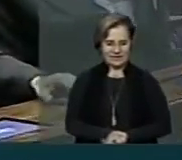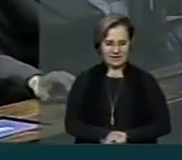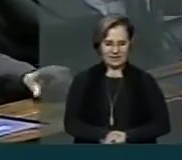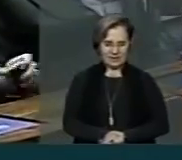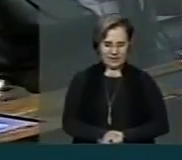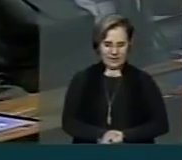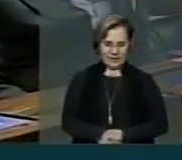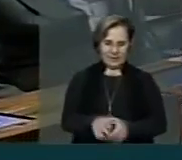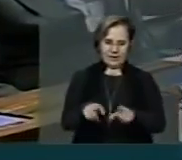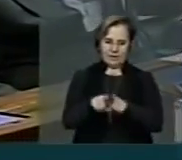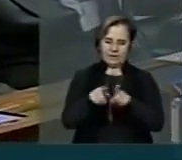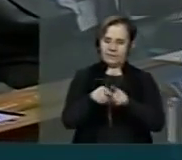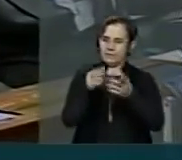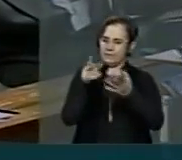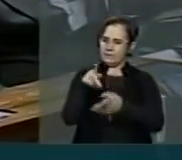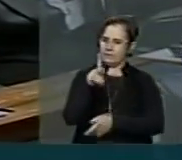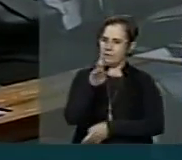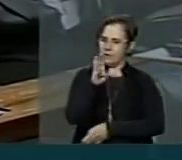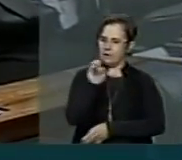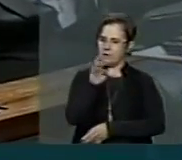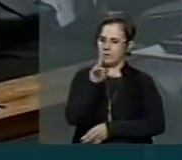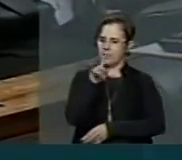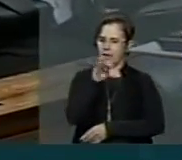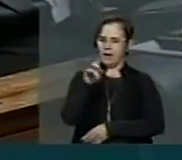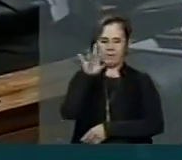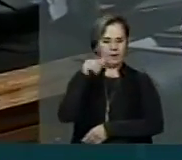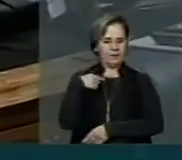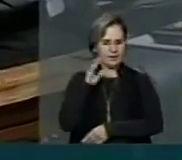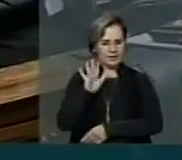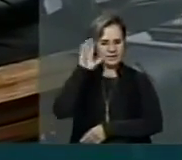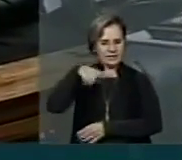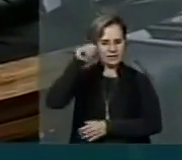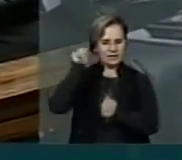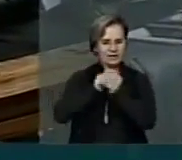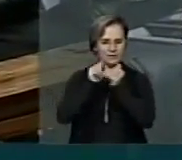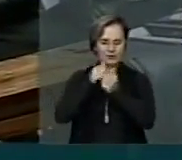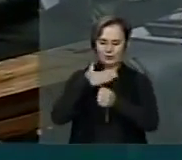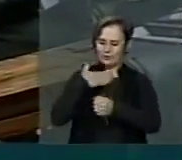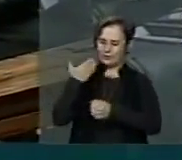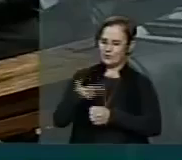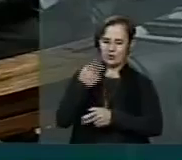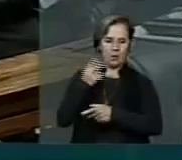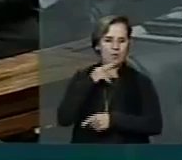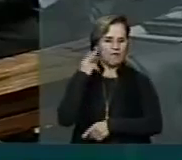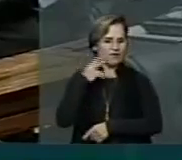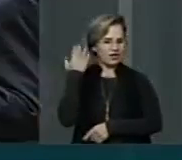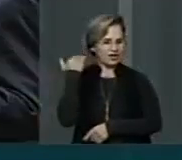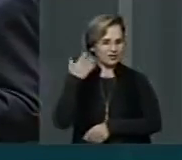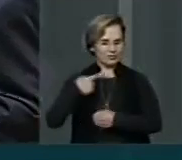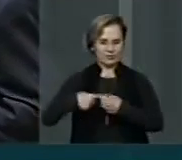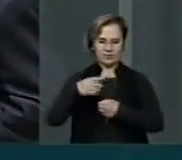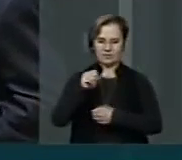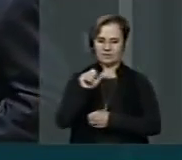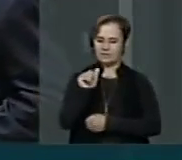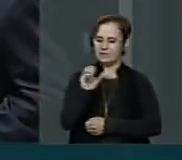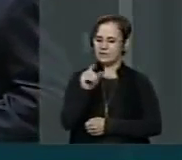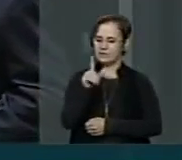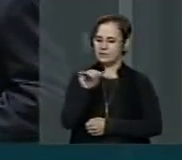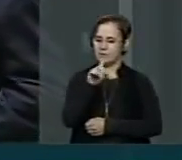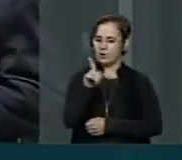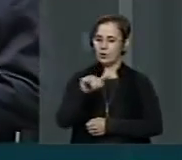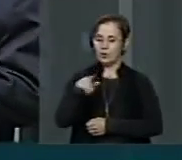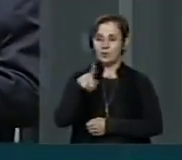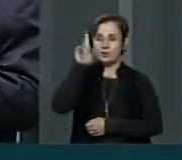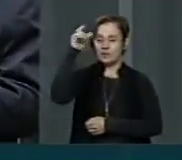E para quem não sabe, o Cléber Verde se elegeu comigo em São Luís do Maranhão por cargo de vereador e Deus nos colocou no